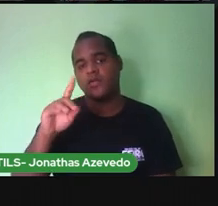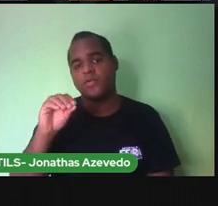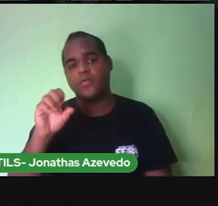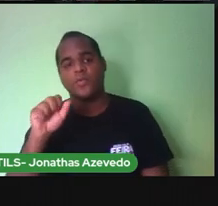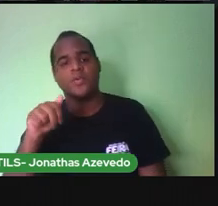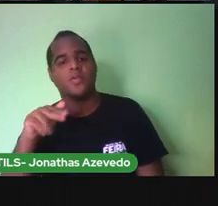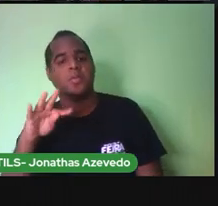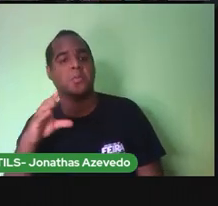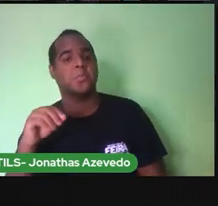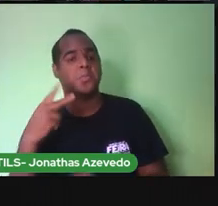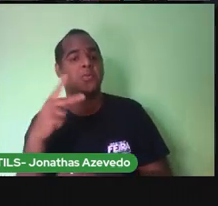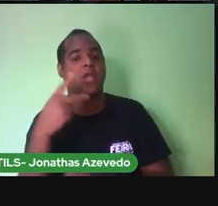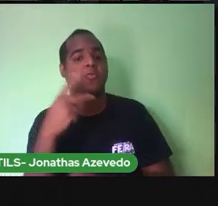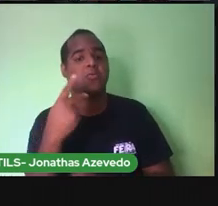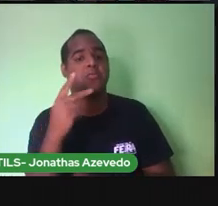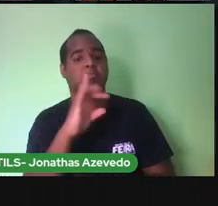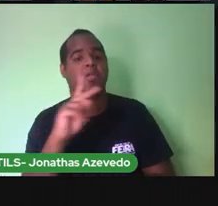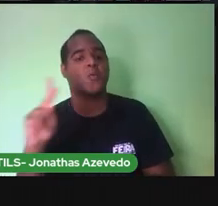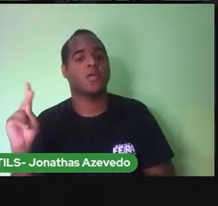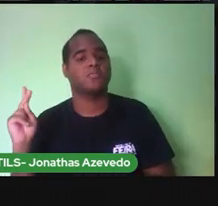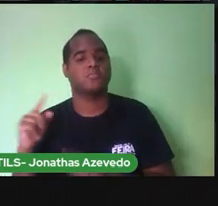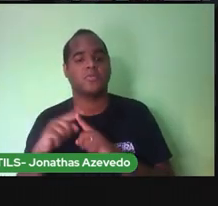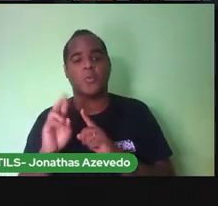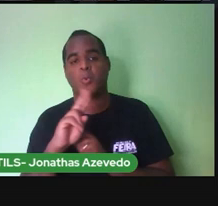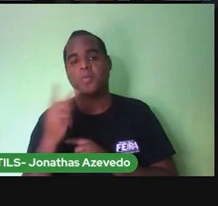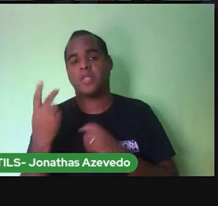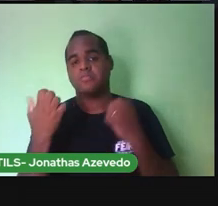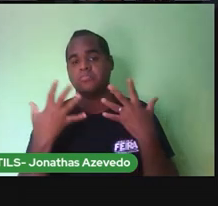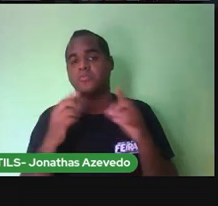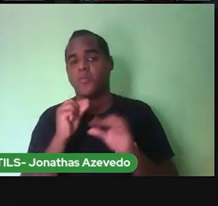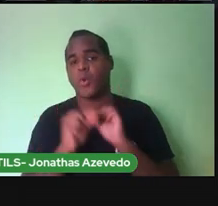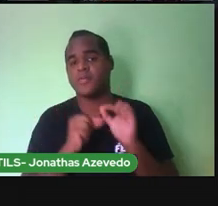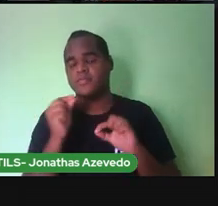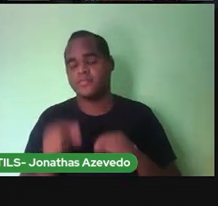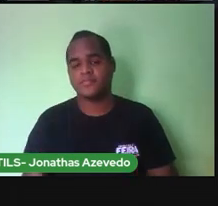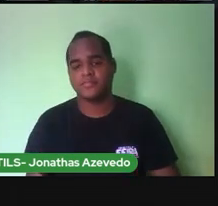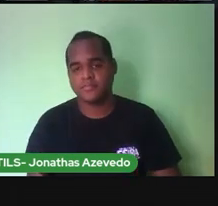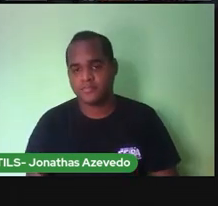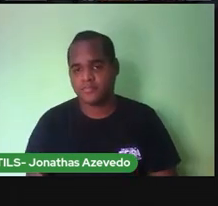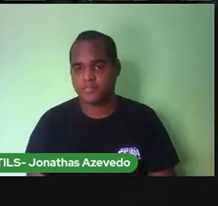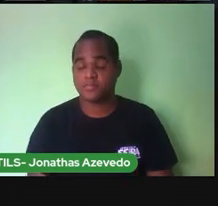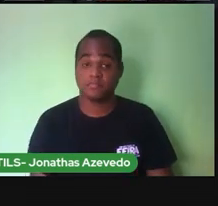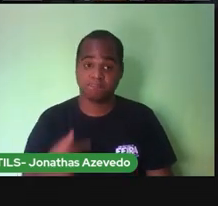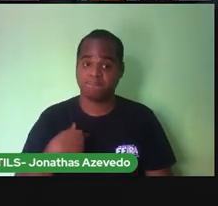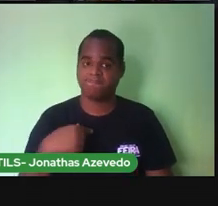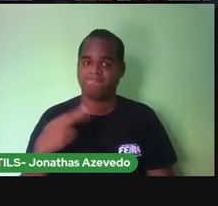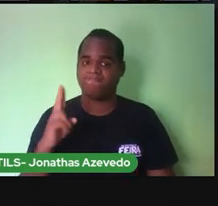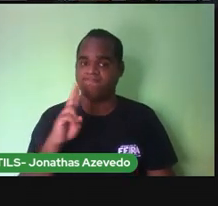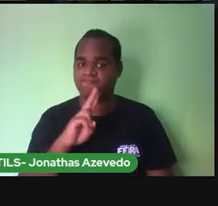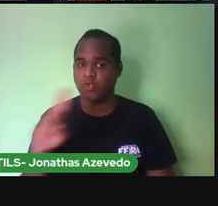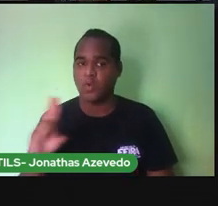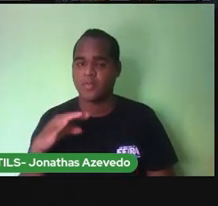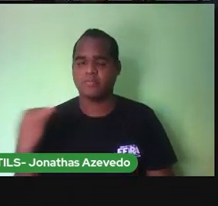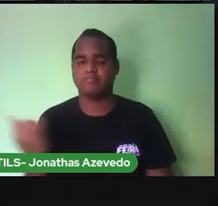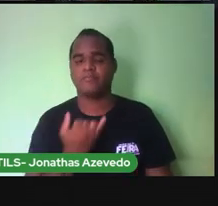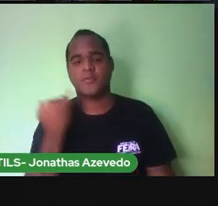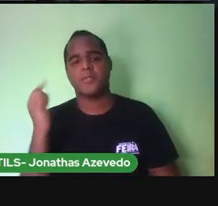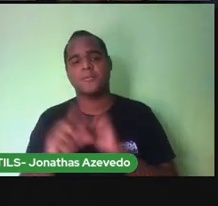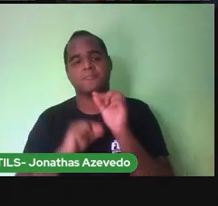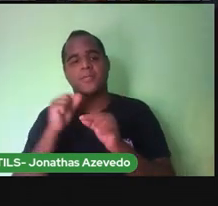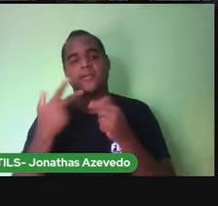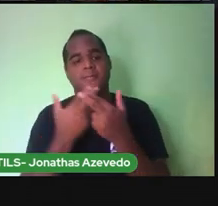escrito o seu nome? O nosso nome é muito importante. Ele carrega